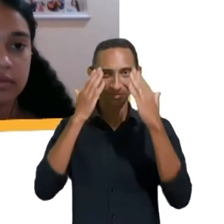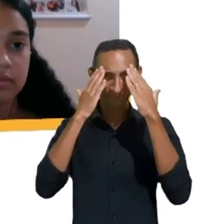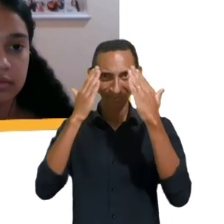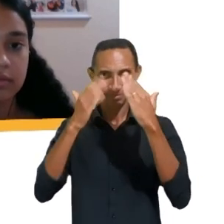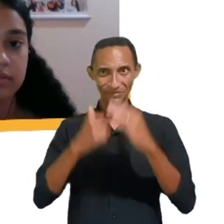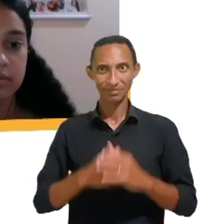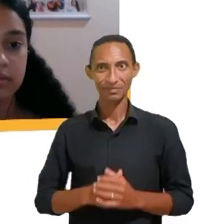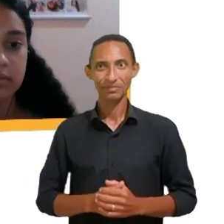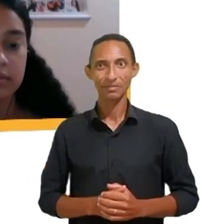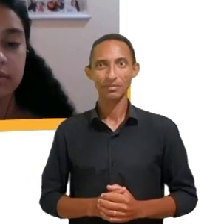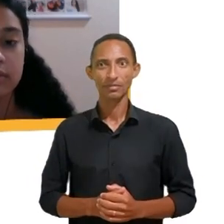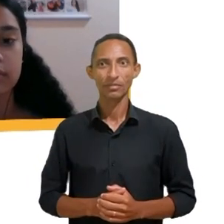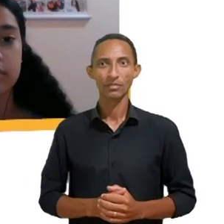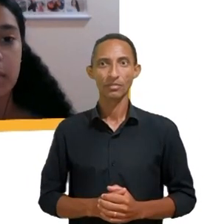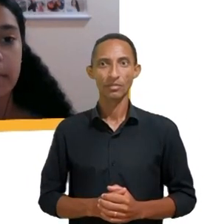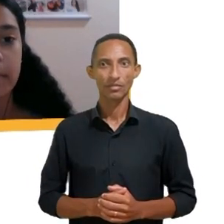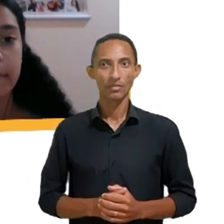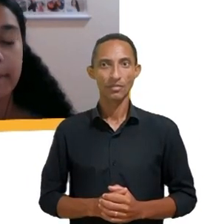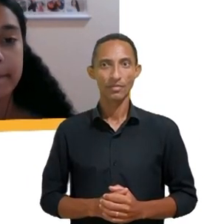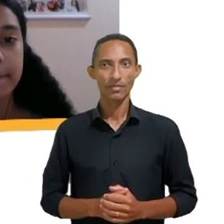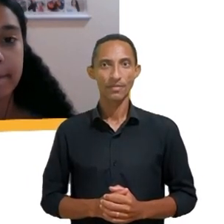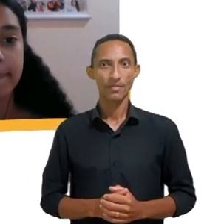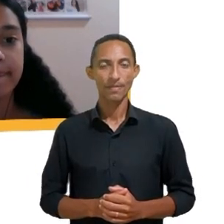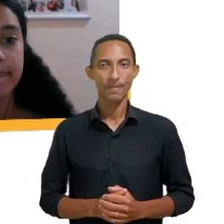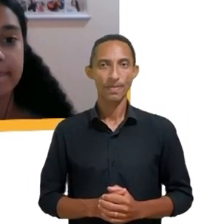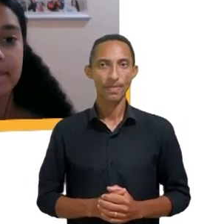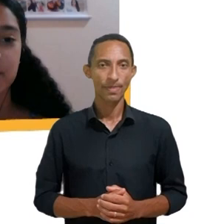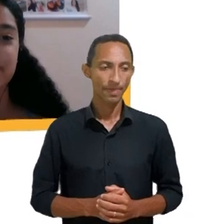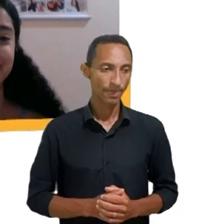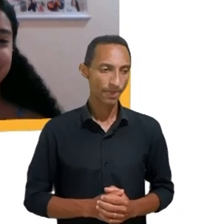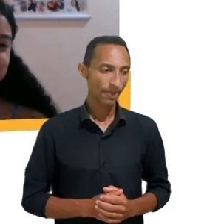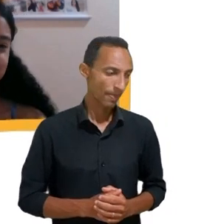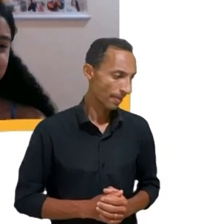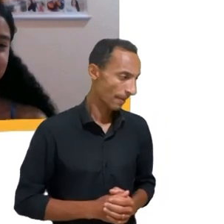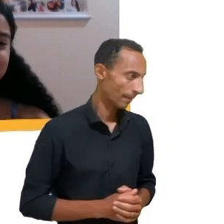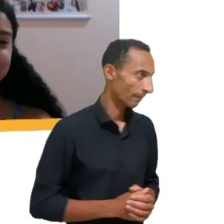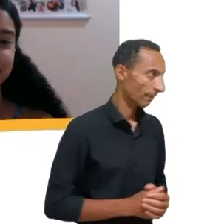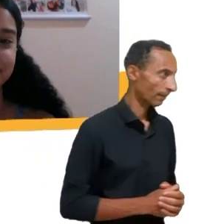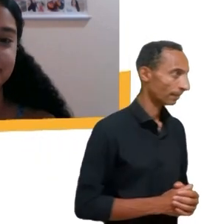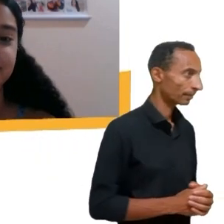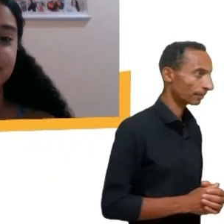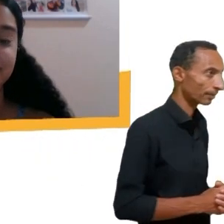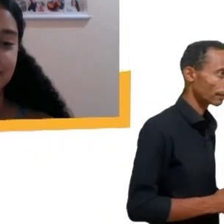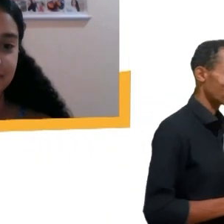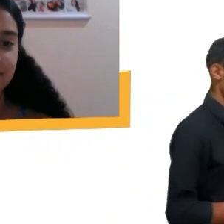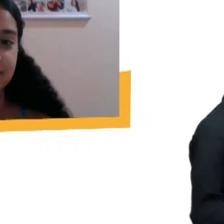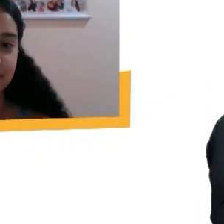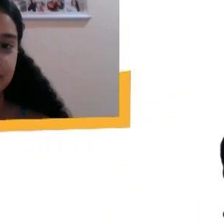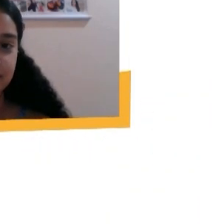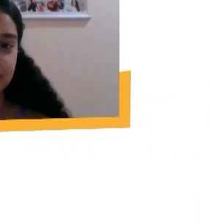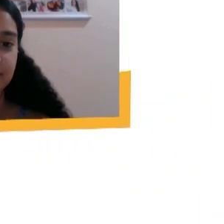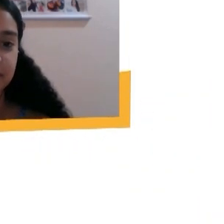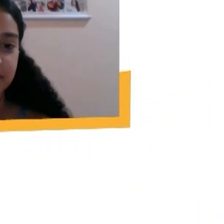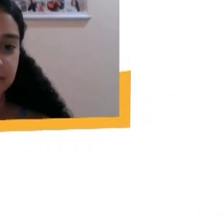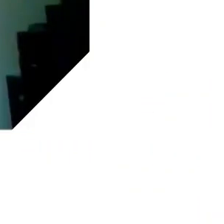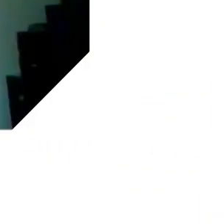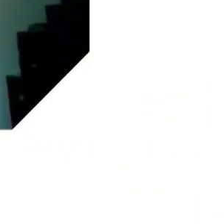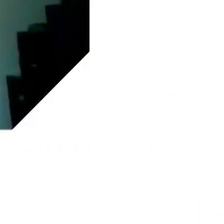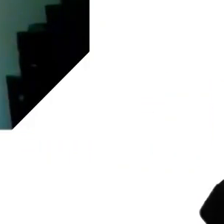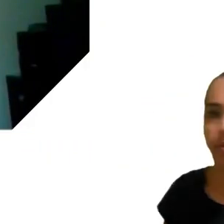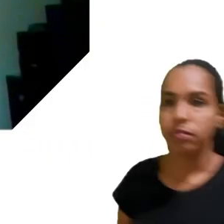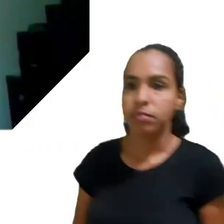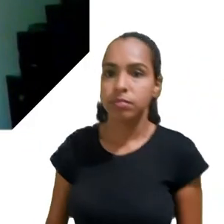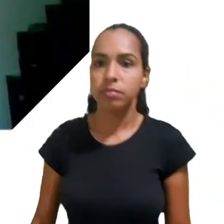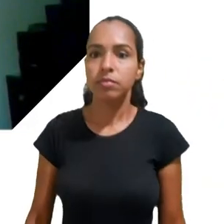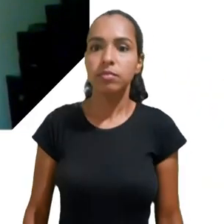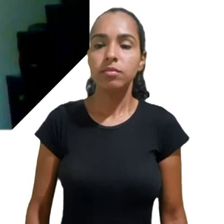muito obrigada Renata obrigada pessoal de verdade esse foi o segundo painel do evento as infâncias na área da